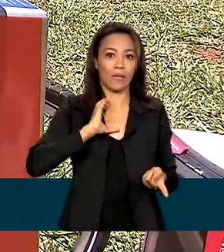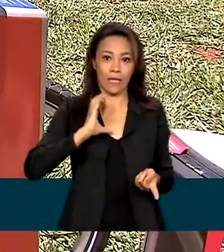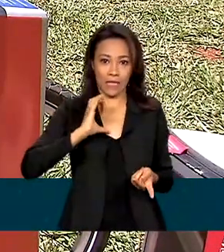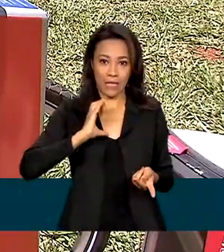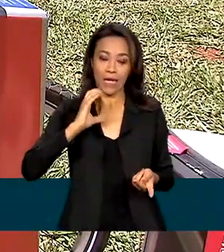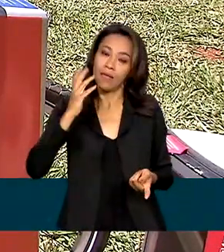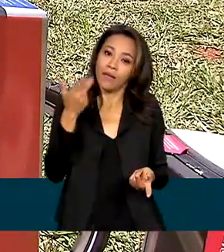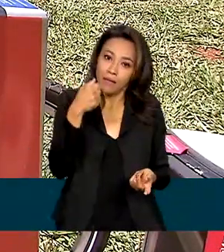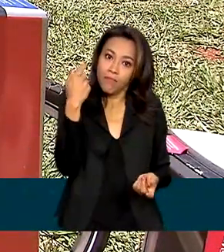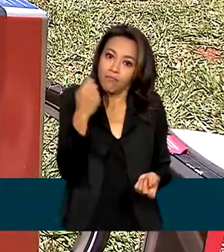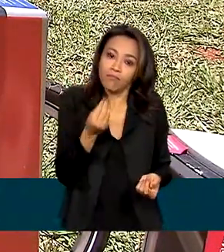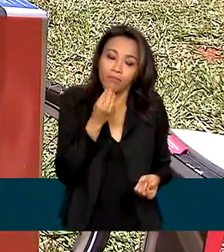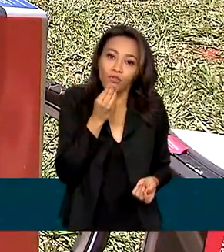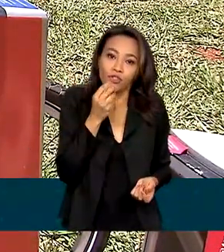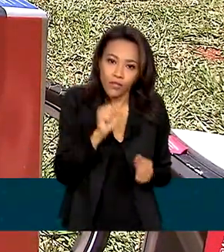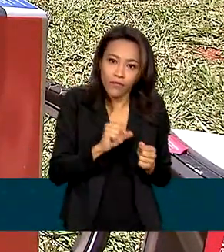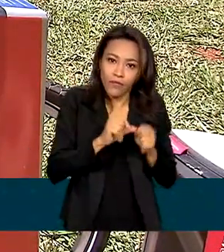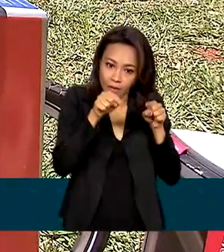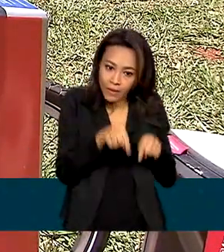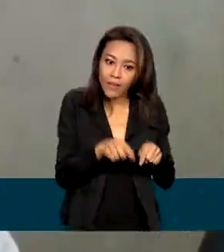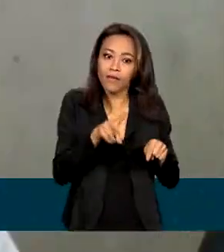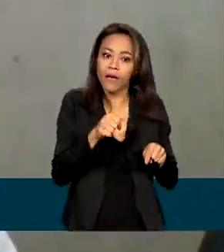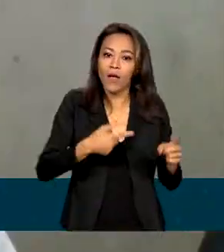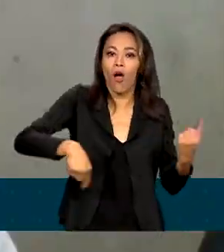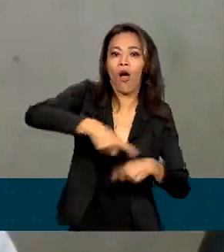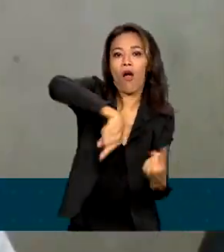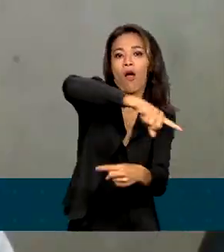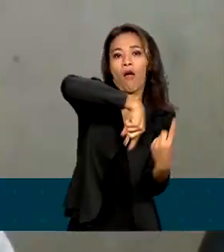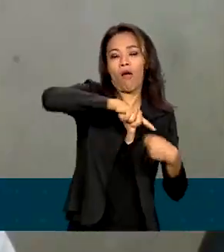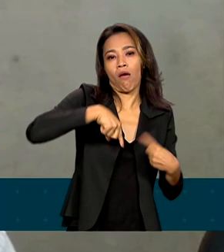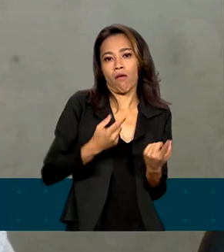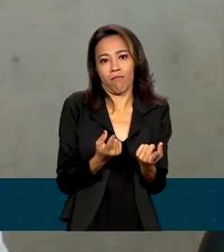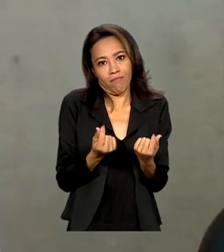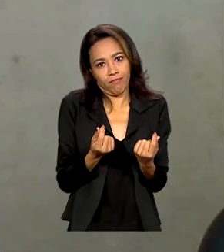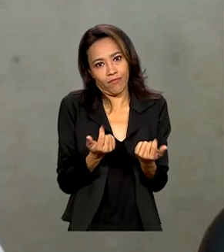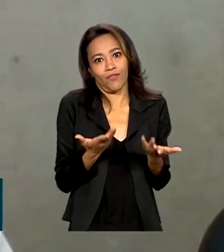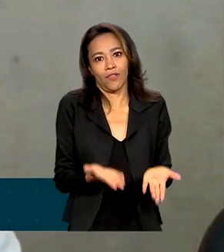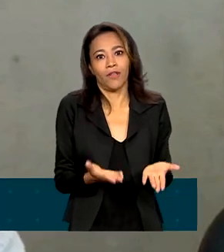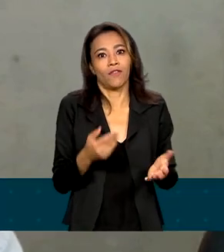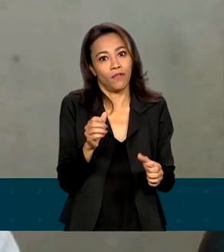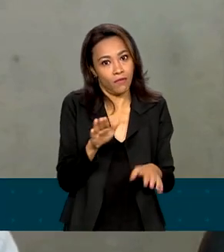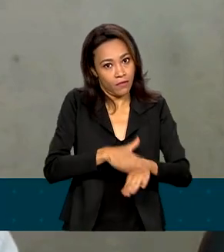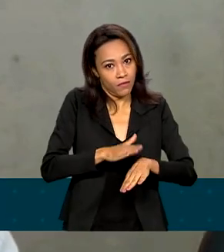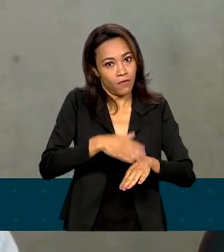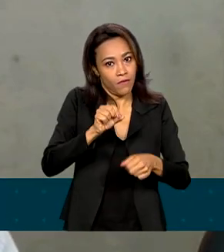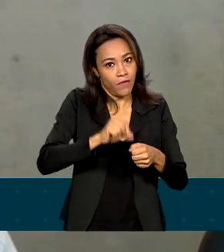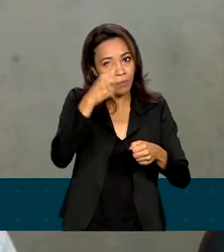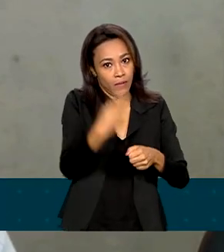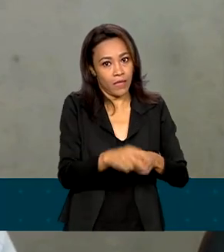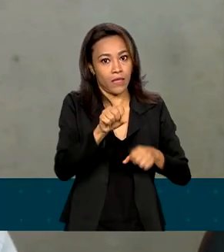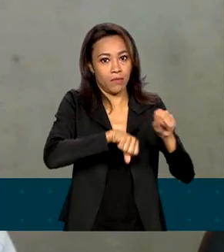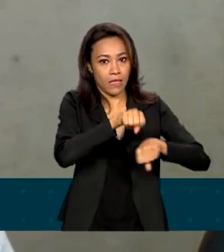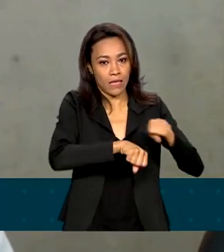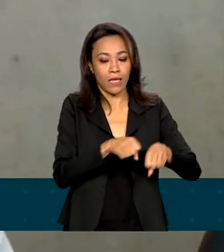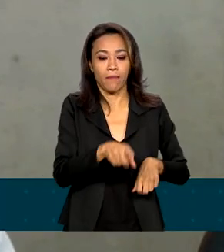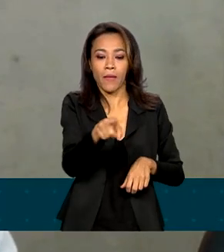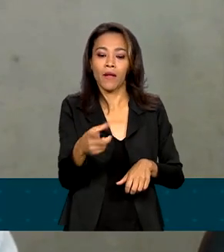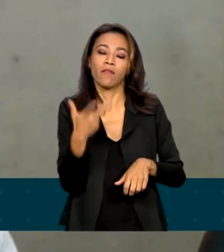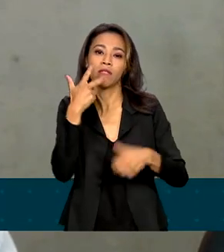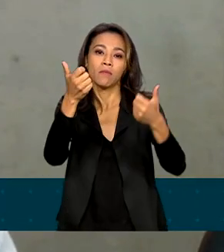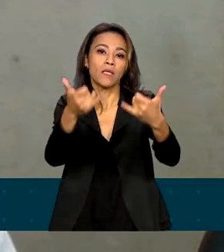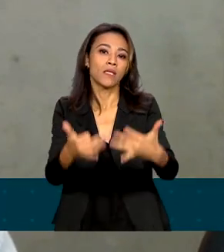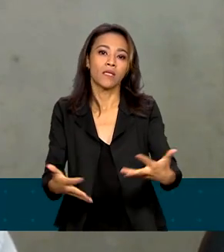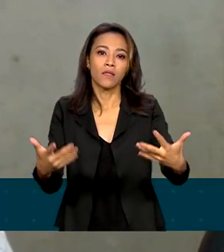o que vai gerar empregos e movimentar a economia. Tem um potencial muito grande nas cidades para a gente substituir, pelo menos